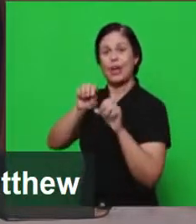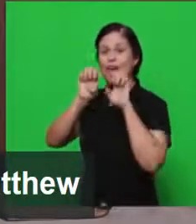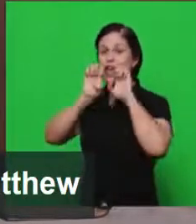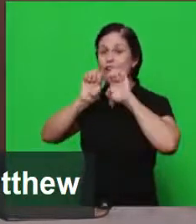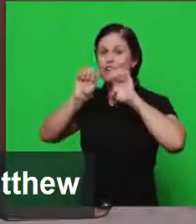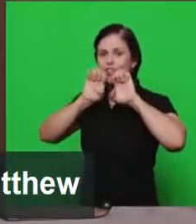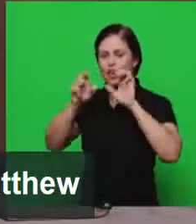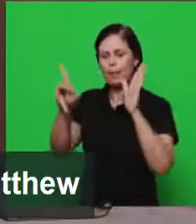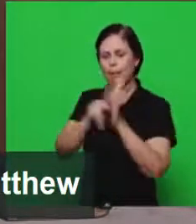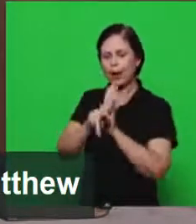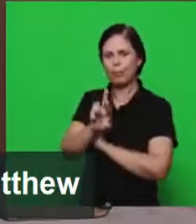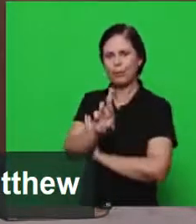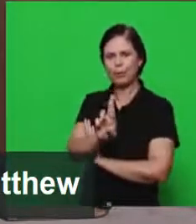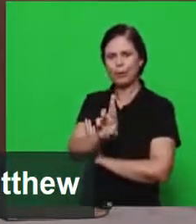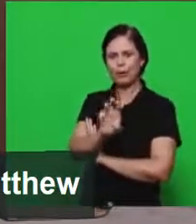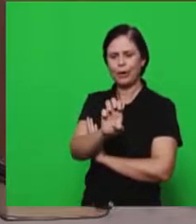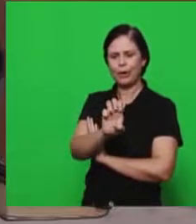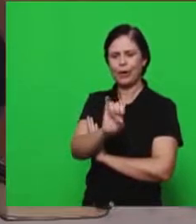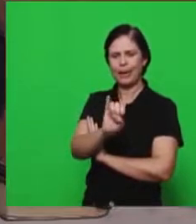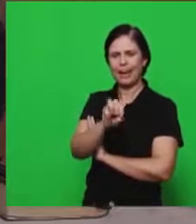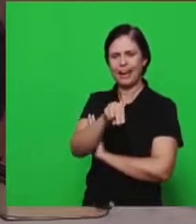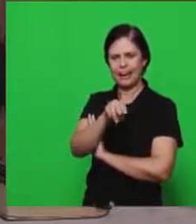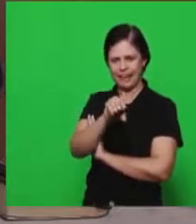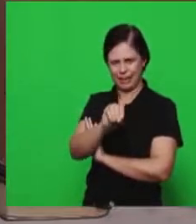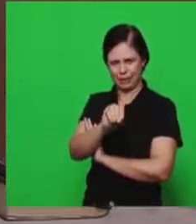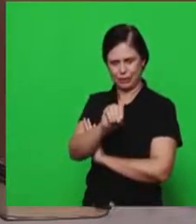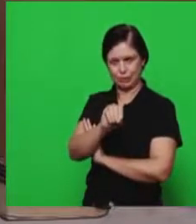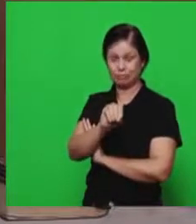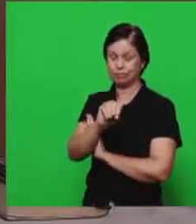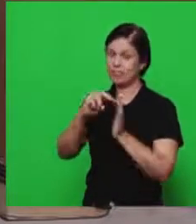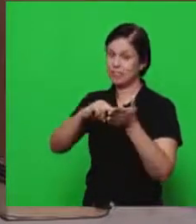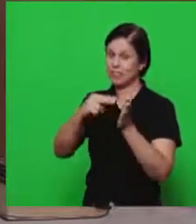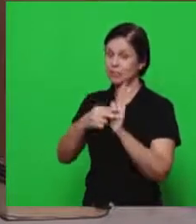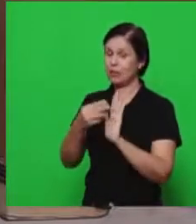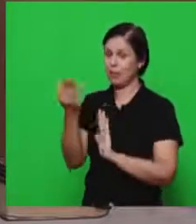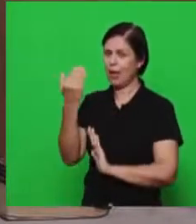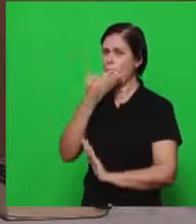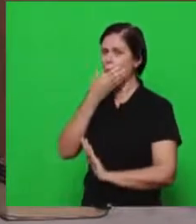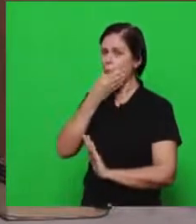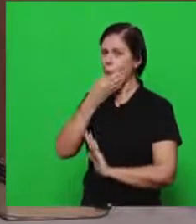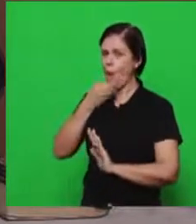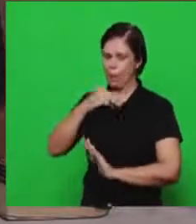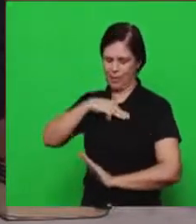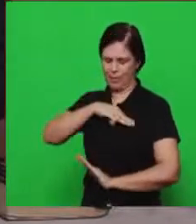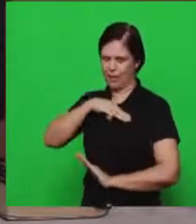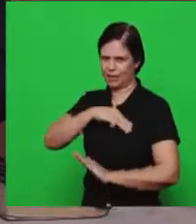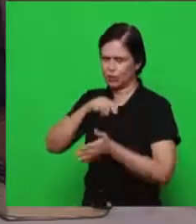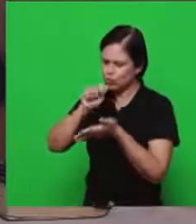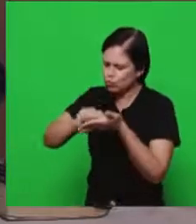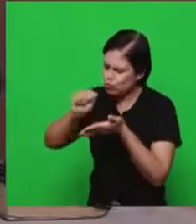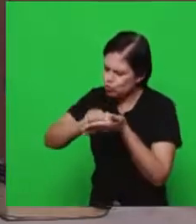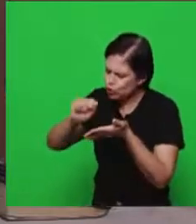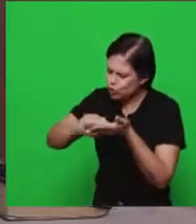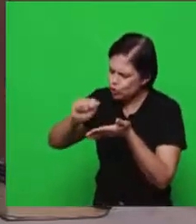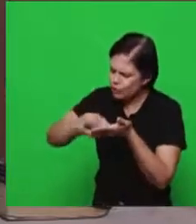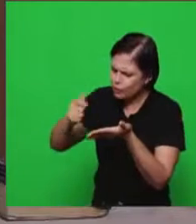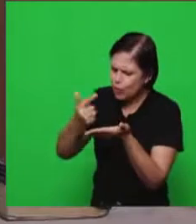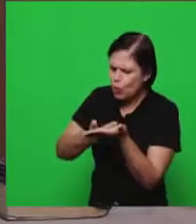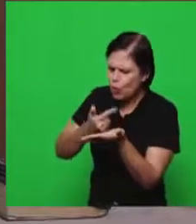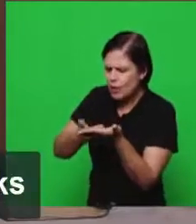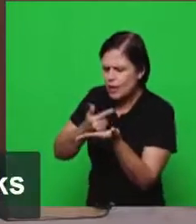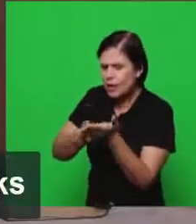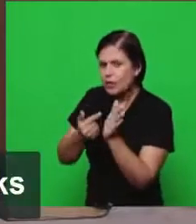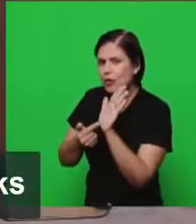reino ou seja quando mateus escreveu a respeito do senhor jesus ele escreveu este livro para